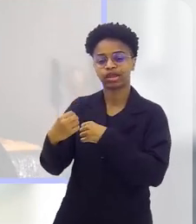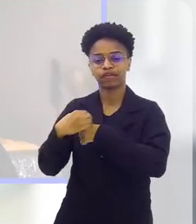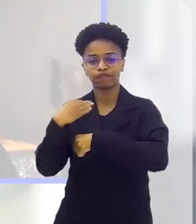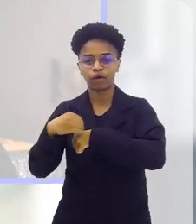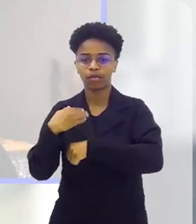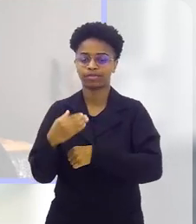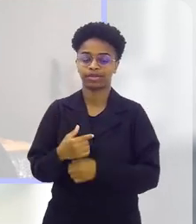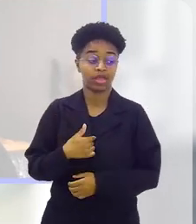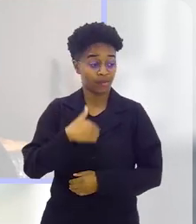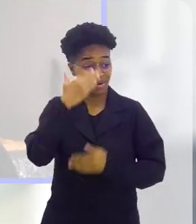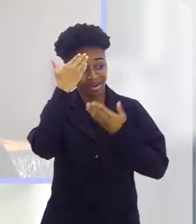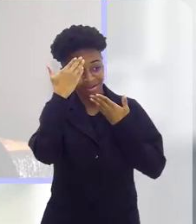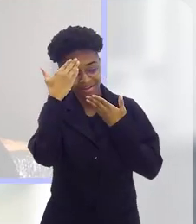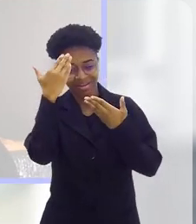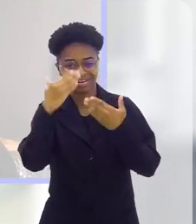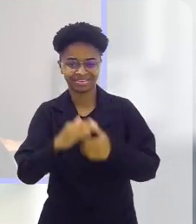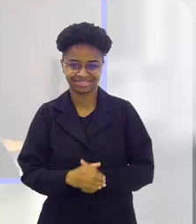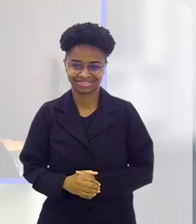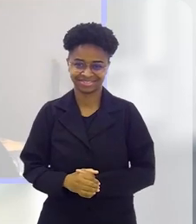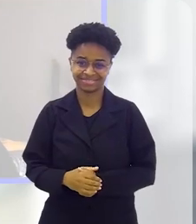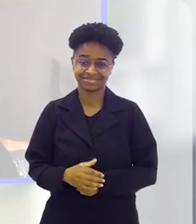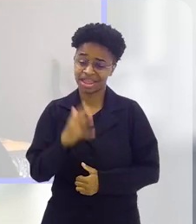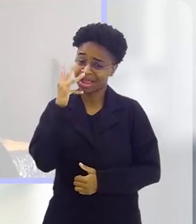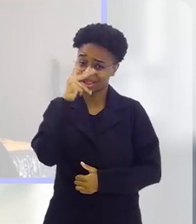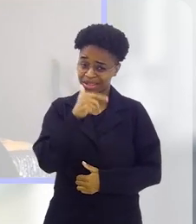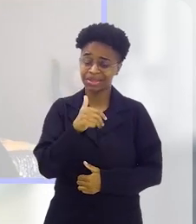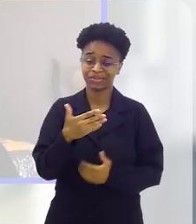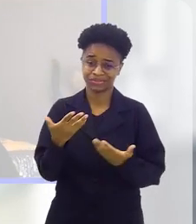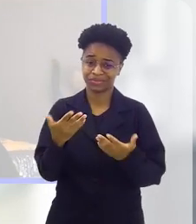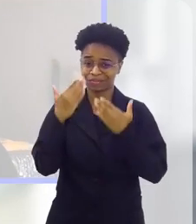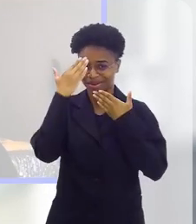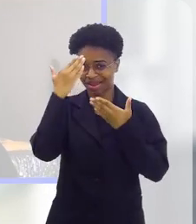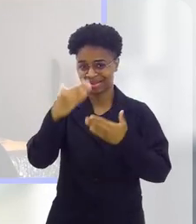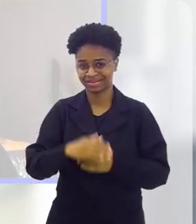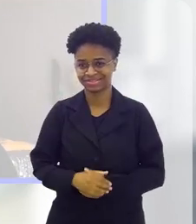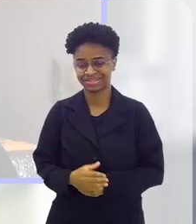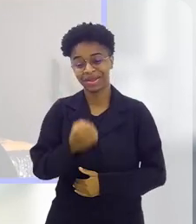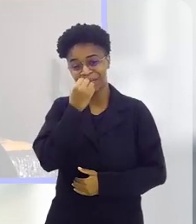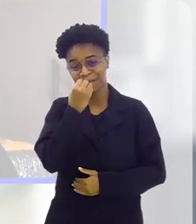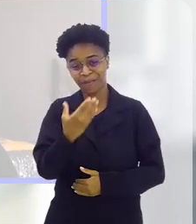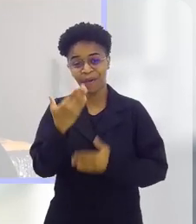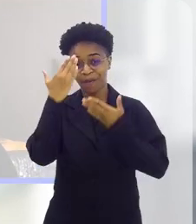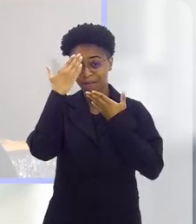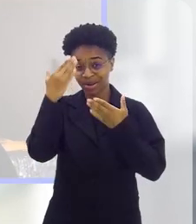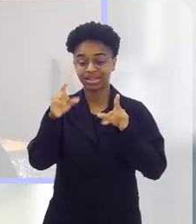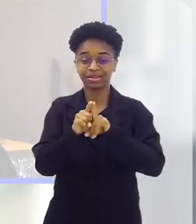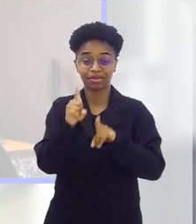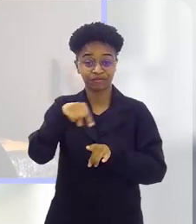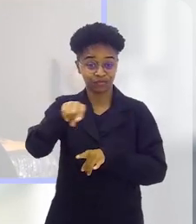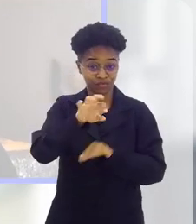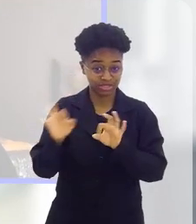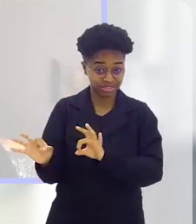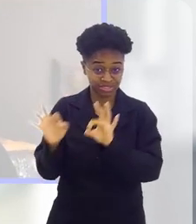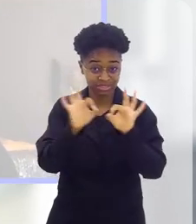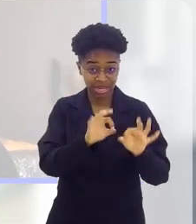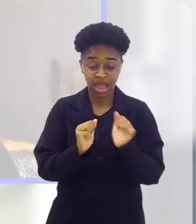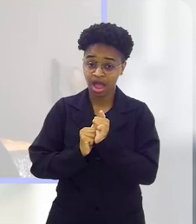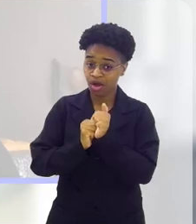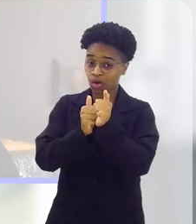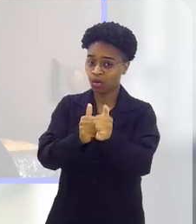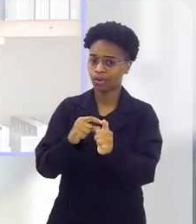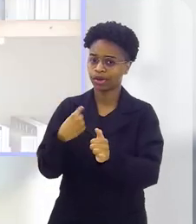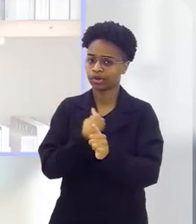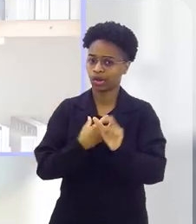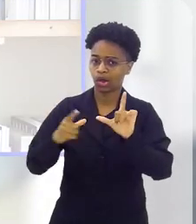informações. Ah, eu agradeço muito, tá, foi lindo o programa. Que bom, muito obrigada, e obrigada a você também,